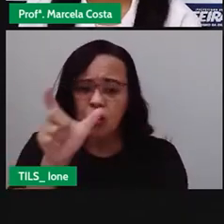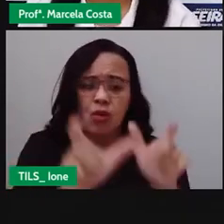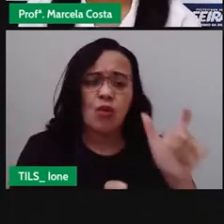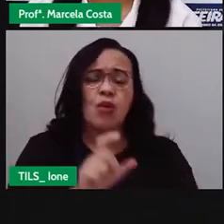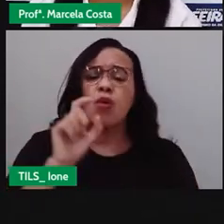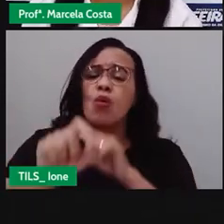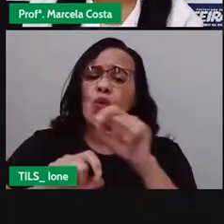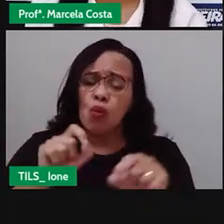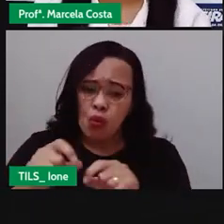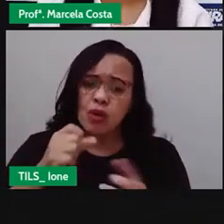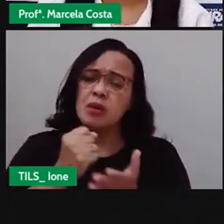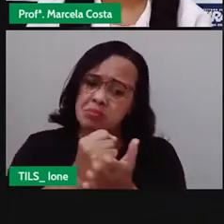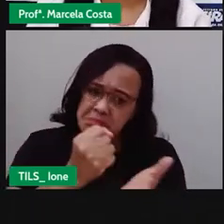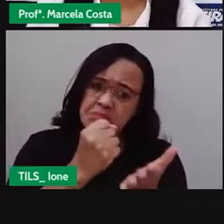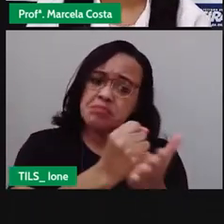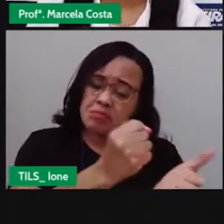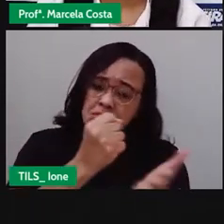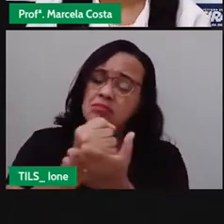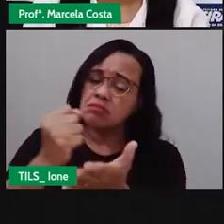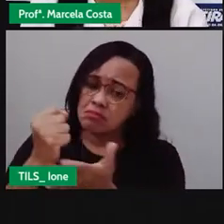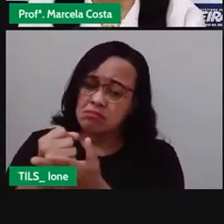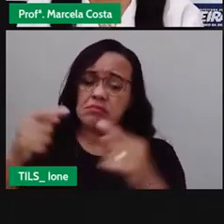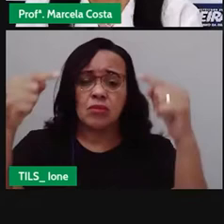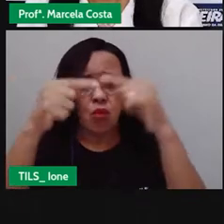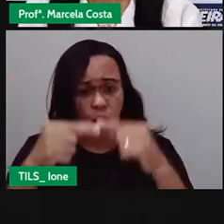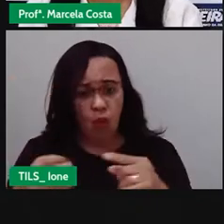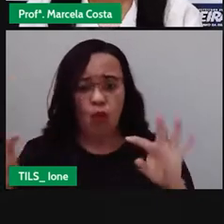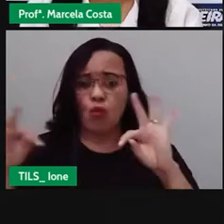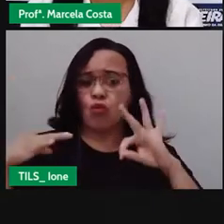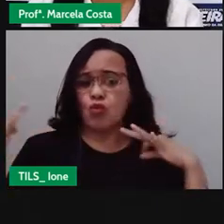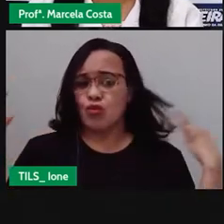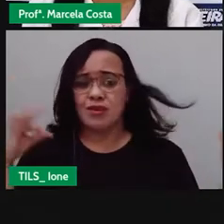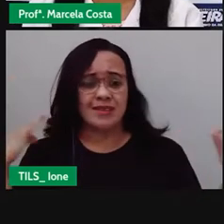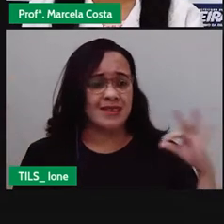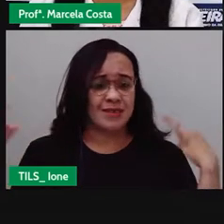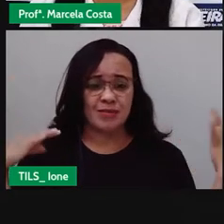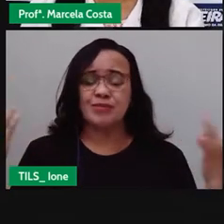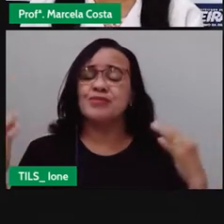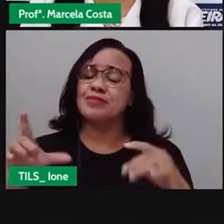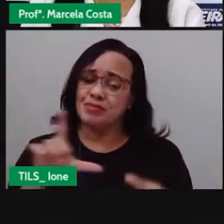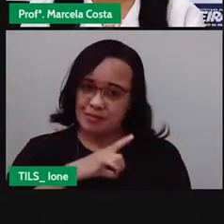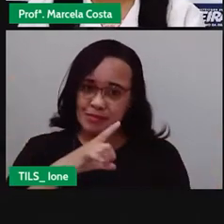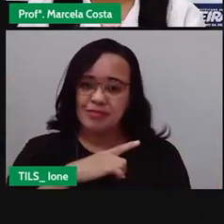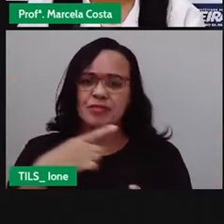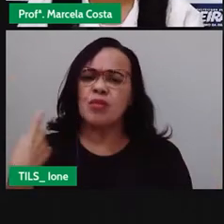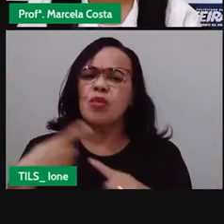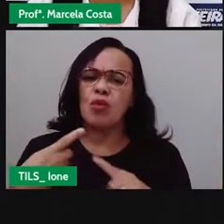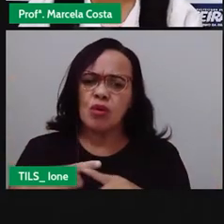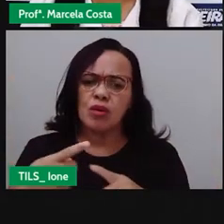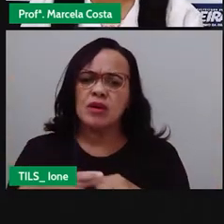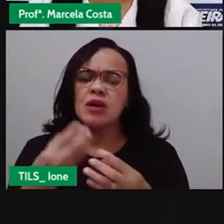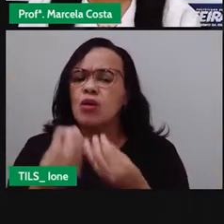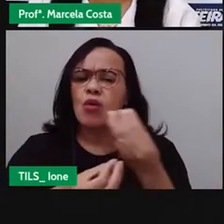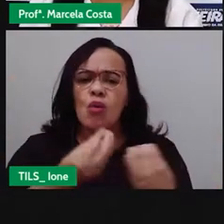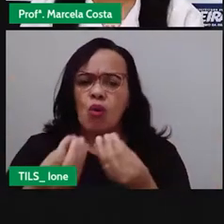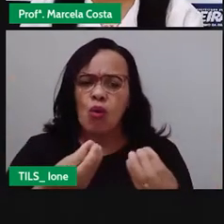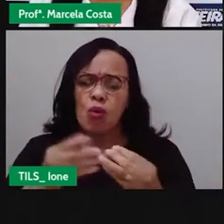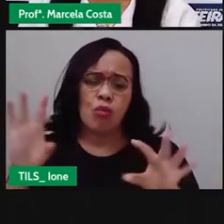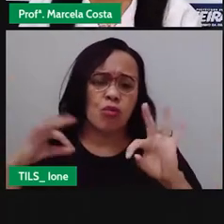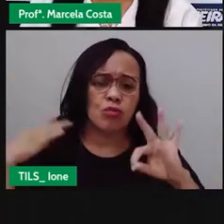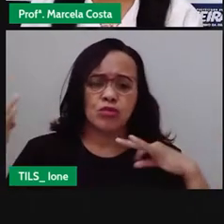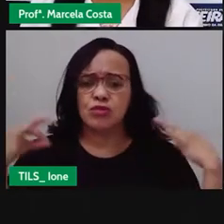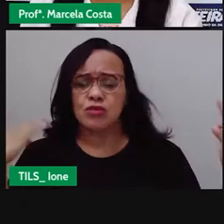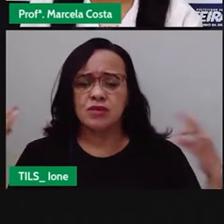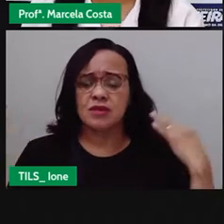beneficiadas pelo turismo. como é que isso ocorre? O turismo, né, as pessoas